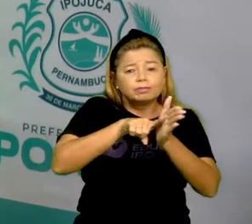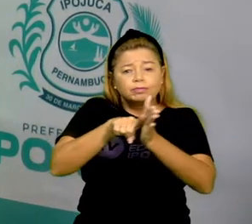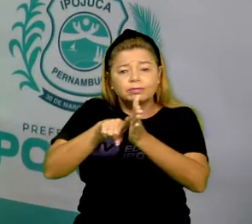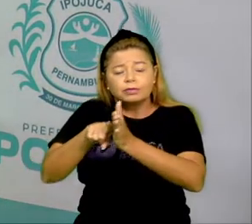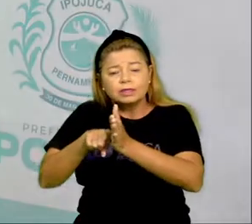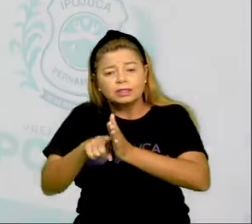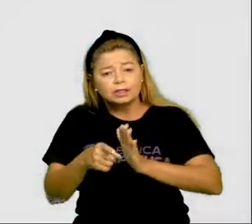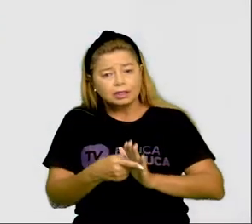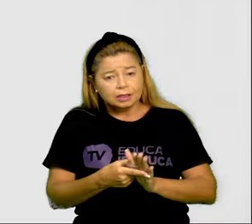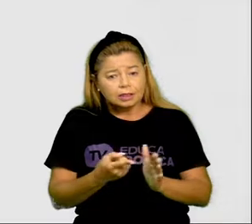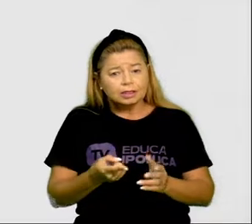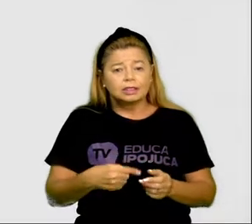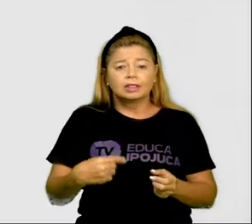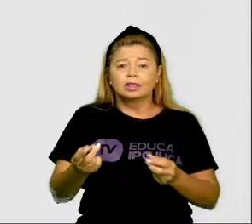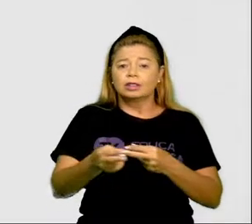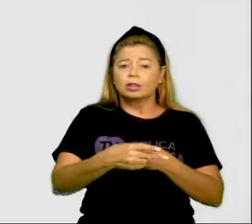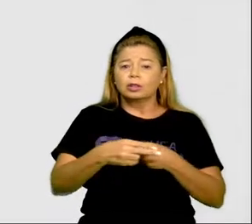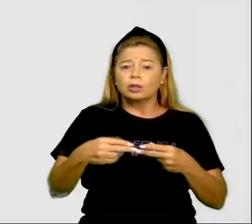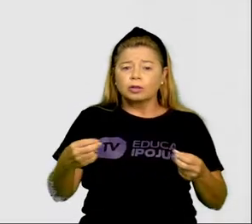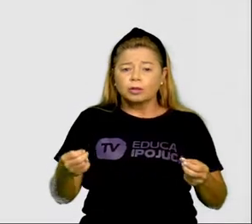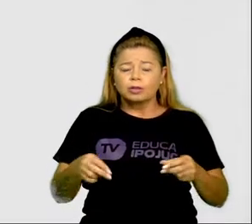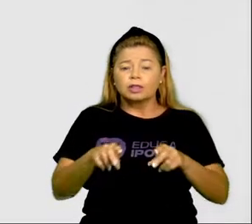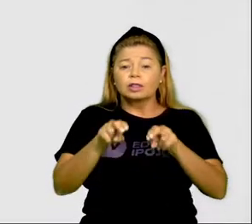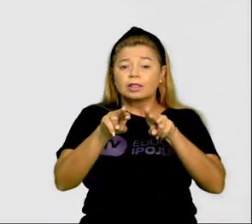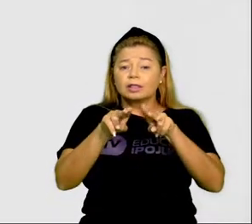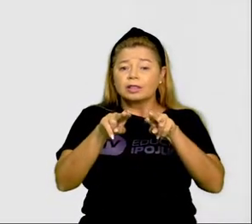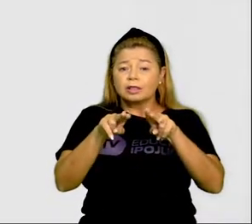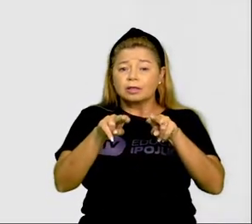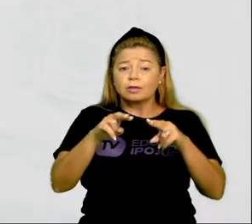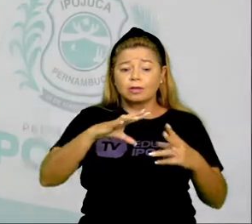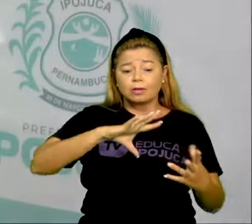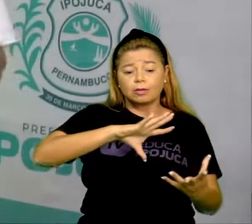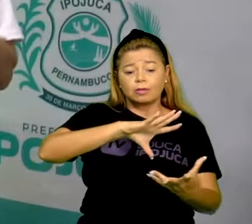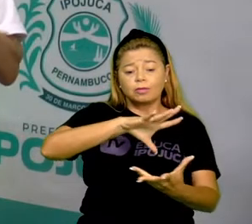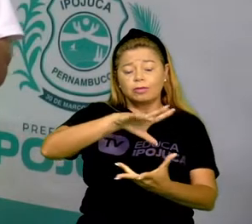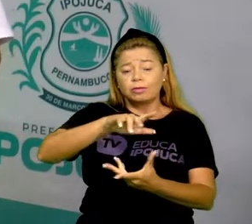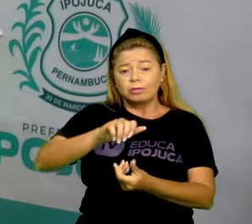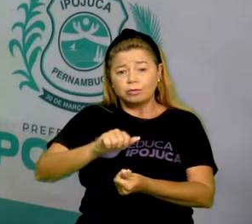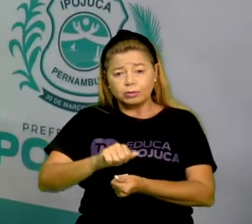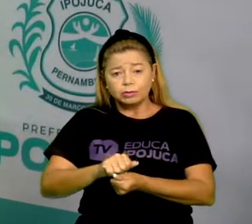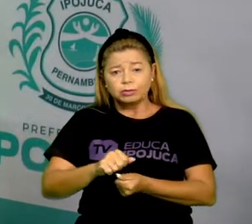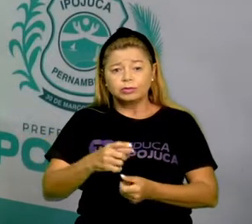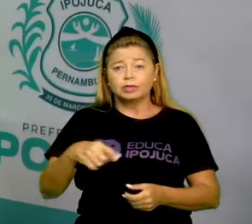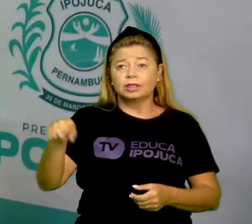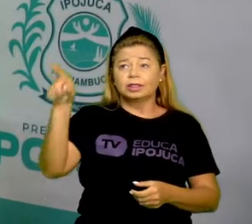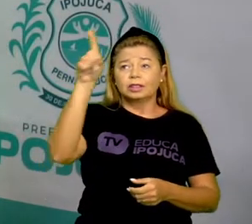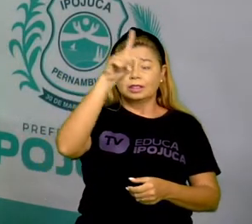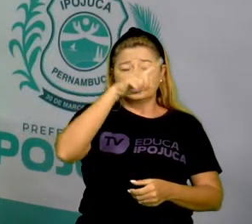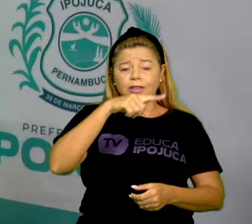esférica igual a do planeta Terra. É importante você fazer essa relação.